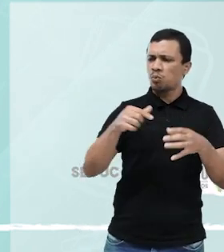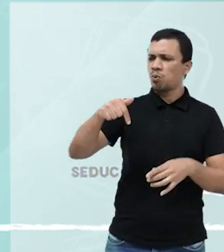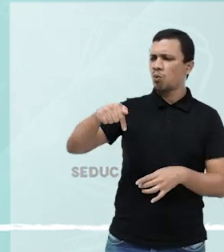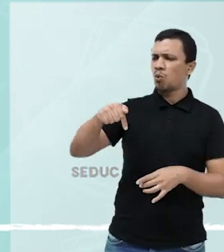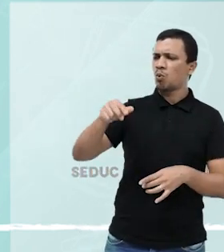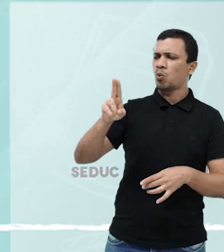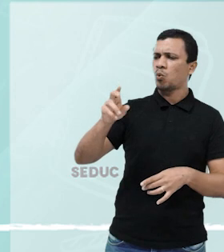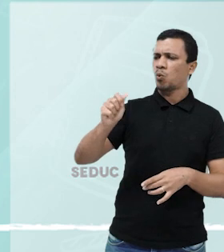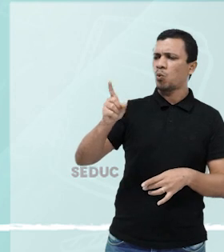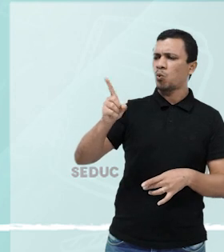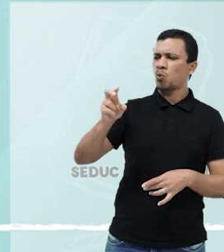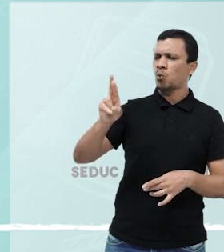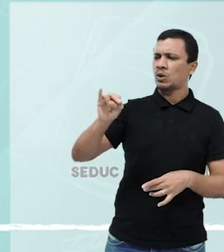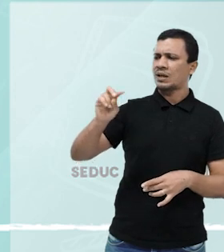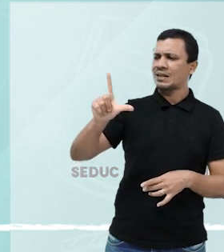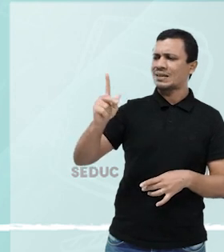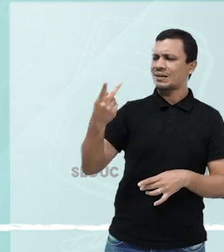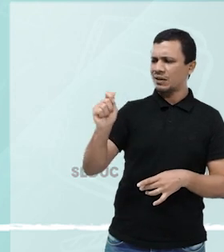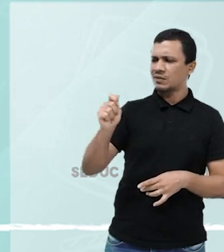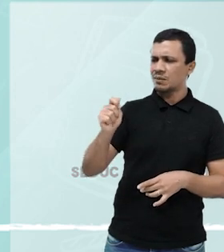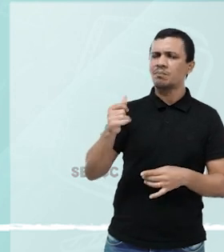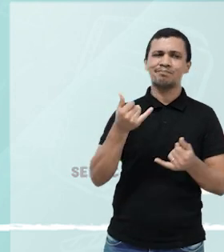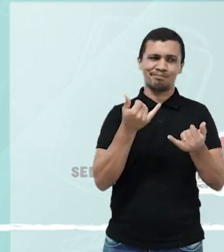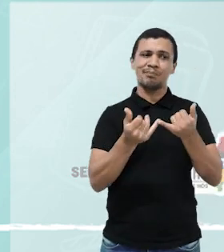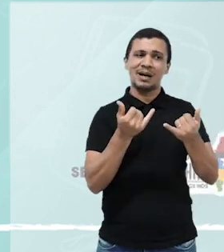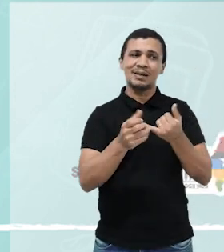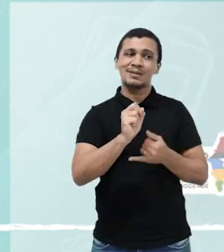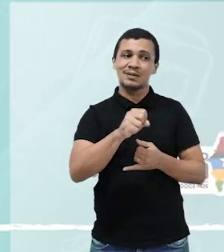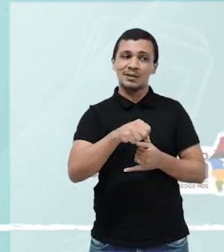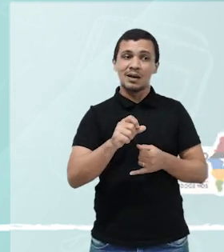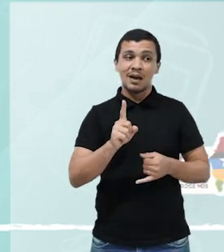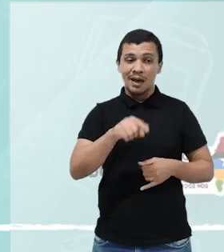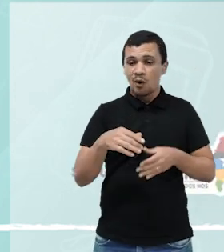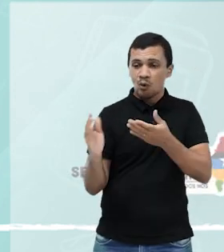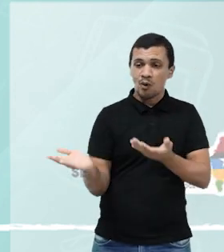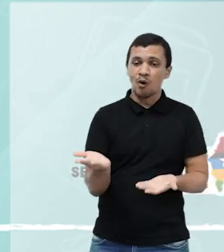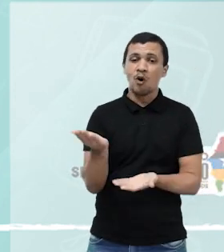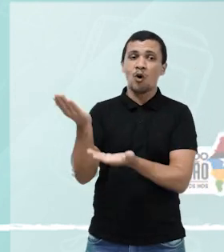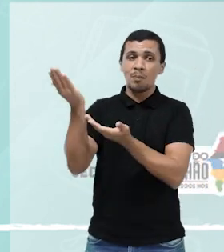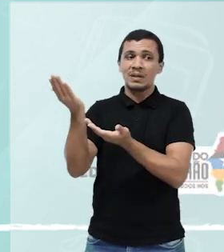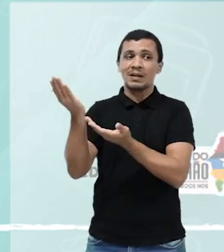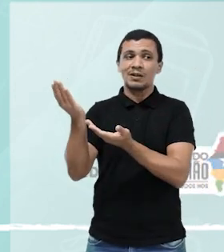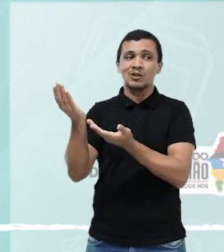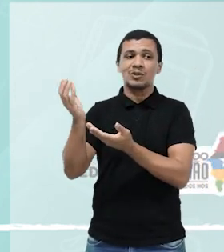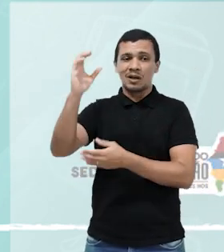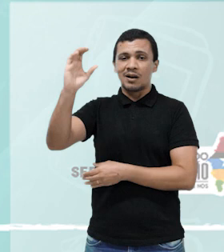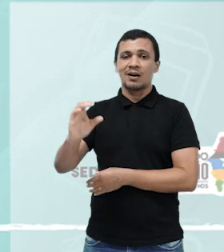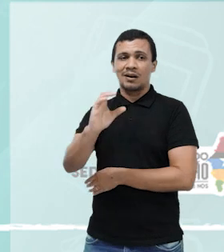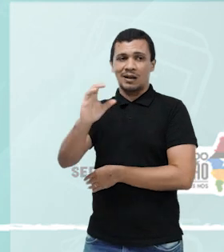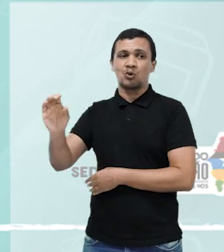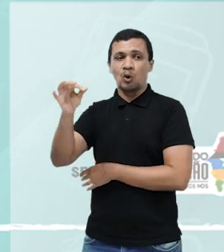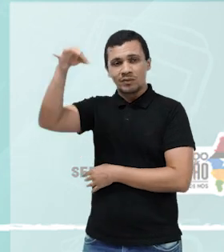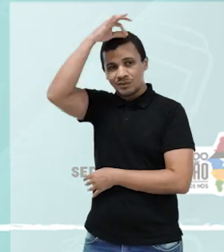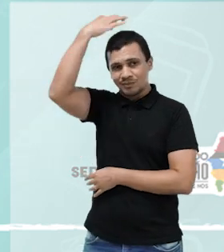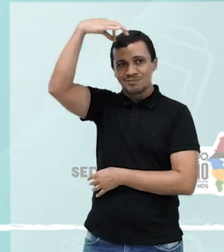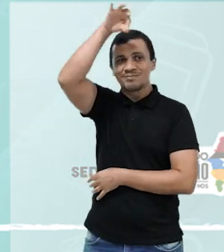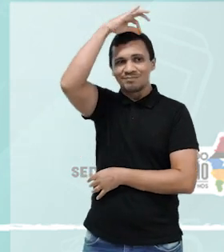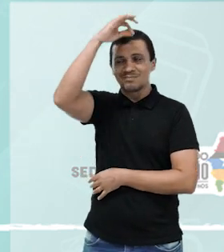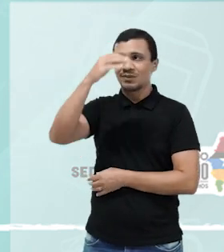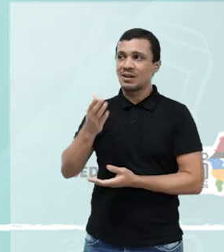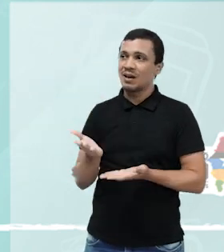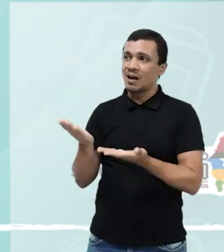profana, em homenagem a um santo da igreja católica, ou uma festa religiosa católica. Olha que interessante como o casamento acontece.